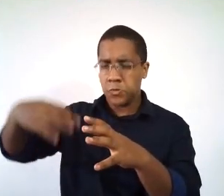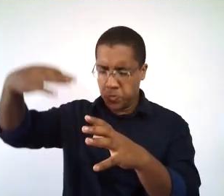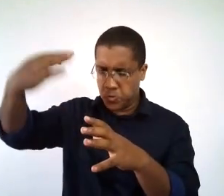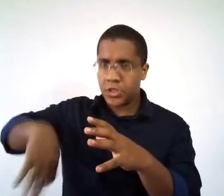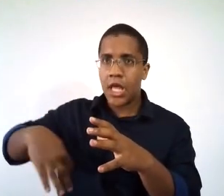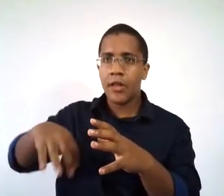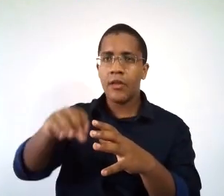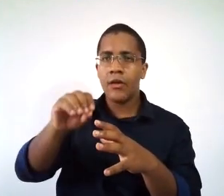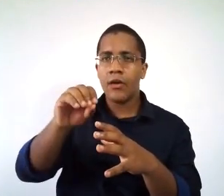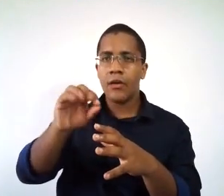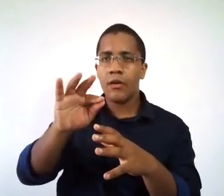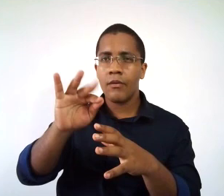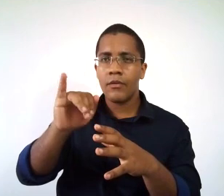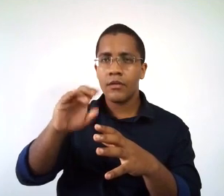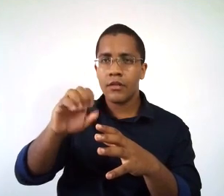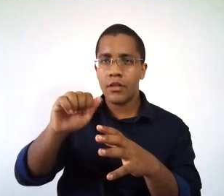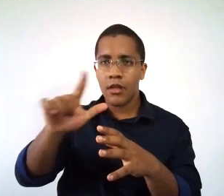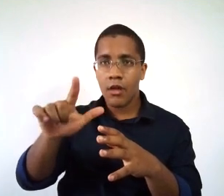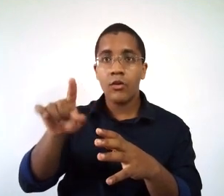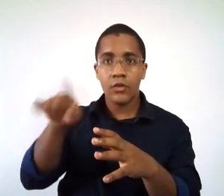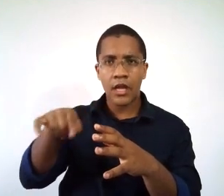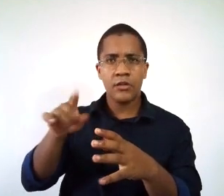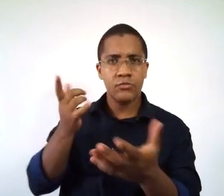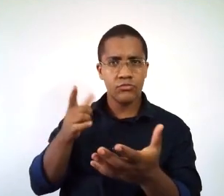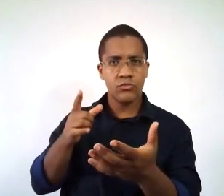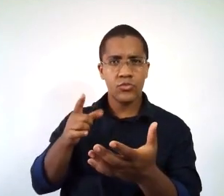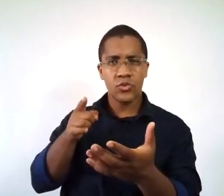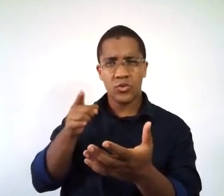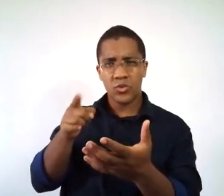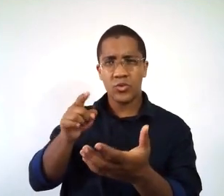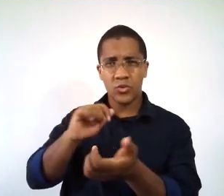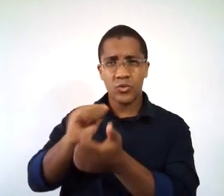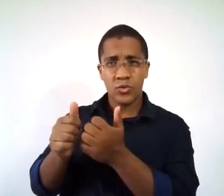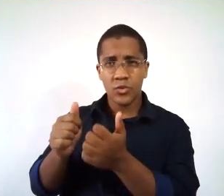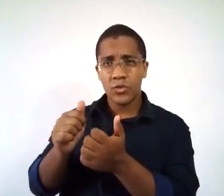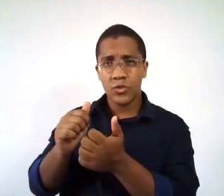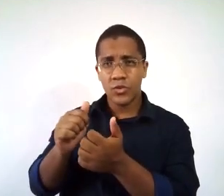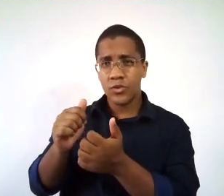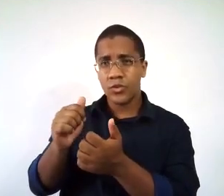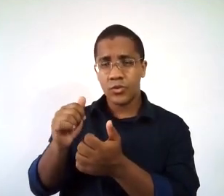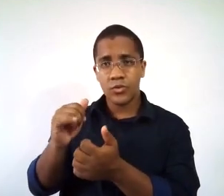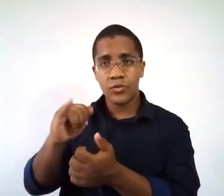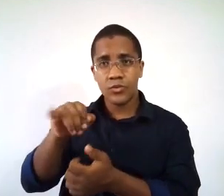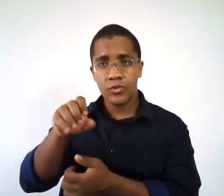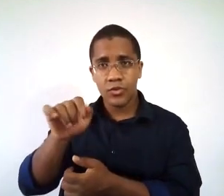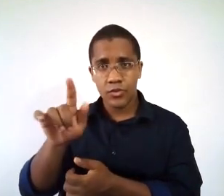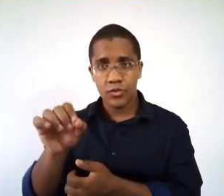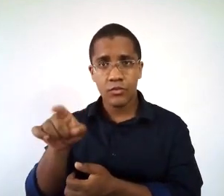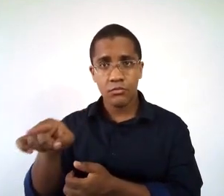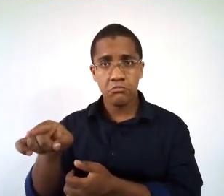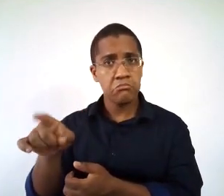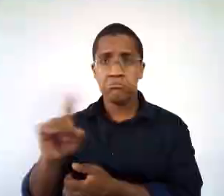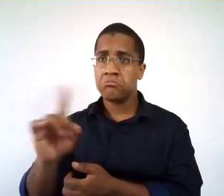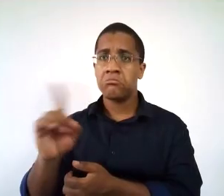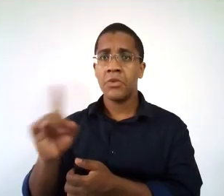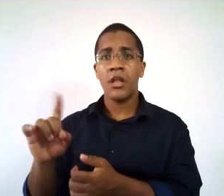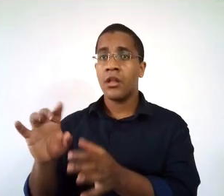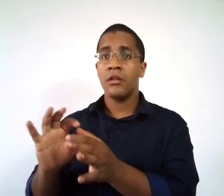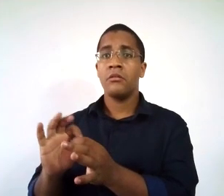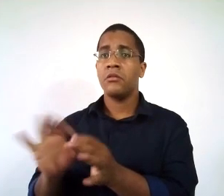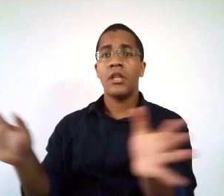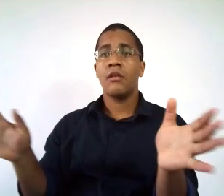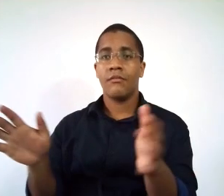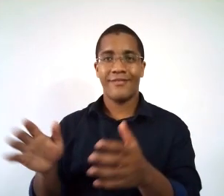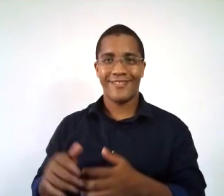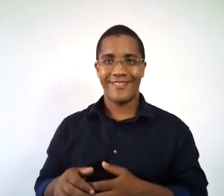uma bola oficial desse jogo. Vamos lá para a próxima imagem para a gente poder tentar diferenciar mais algumas coisas? Então,